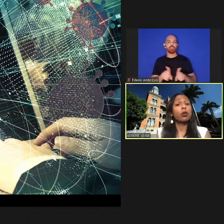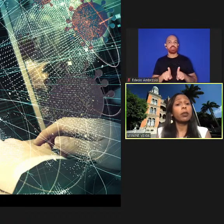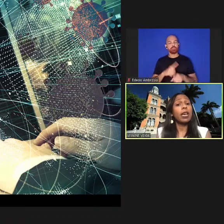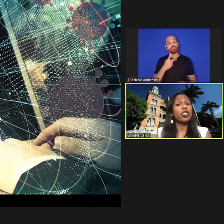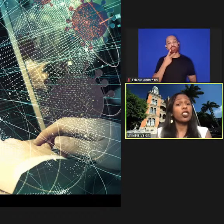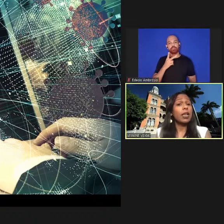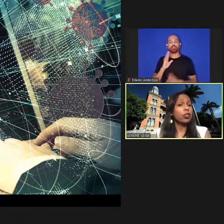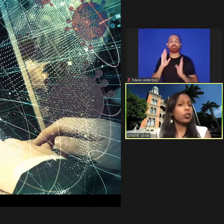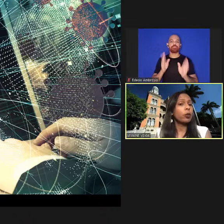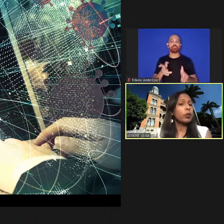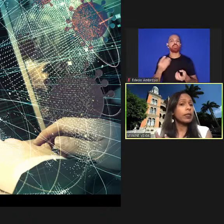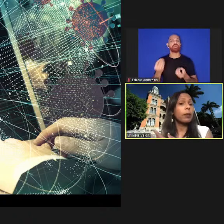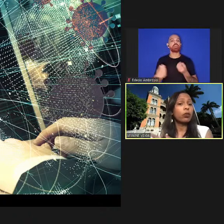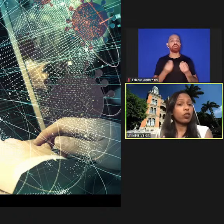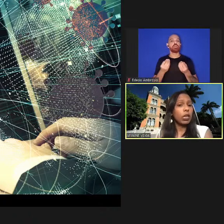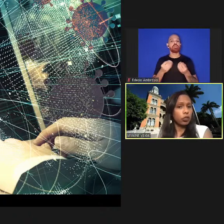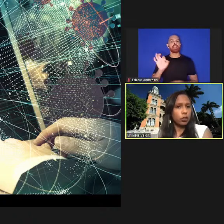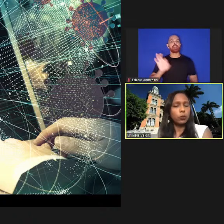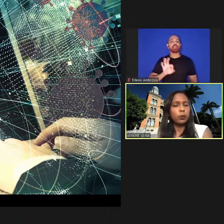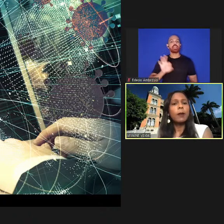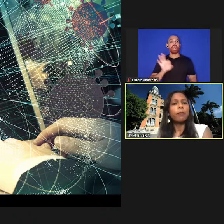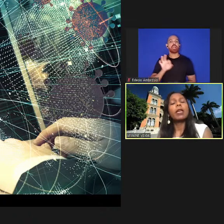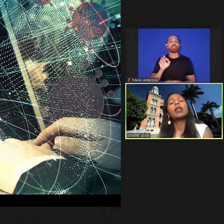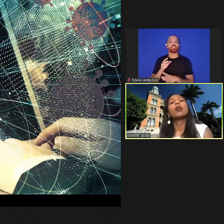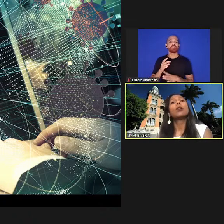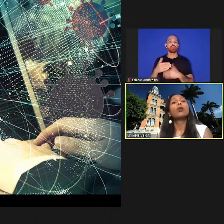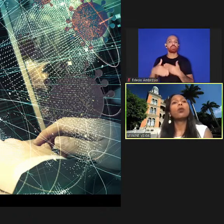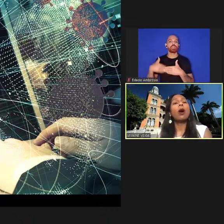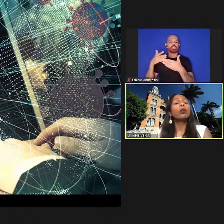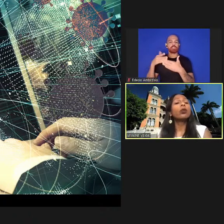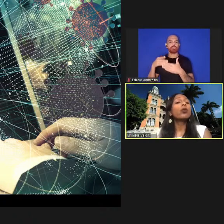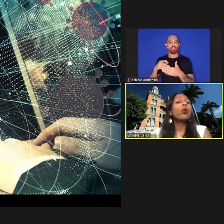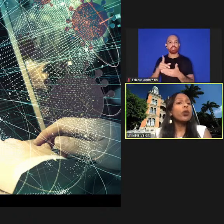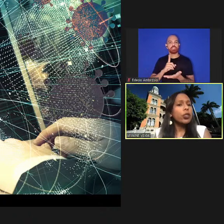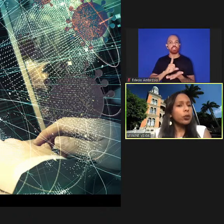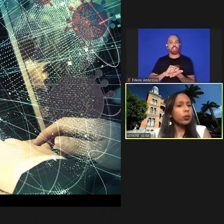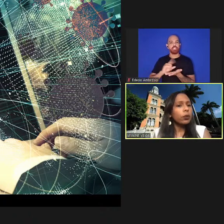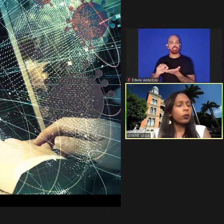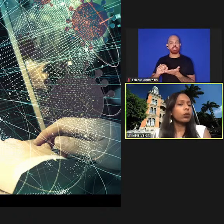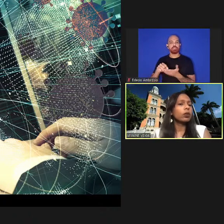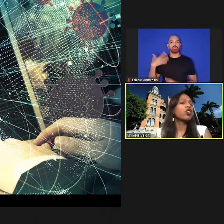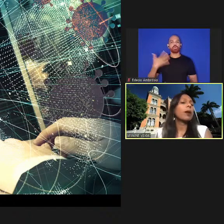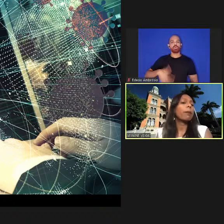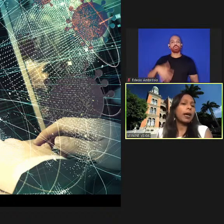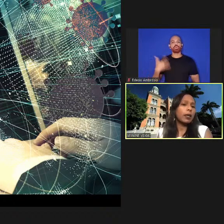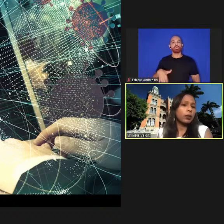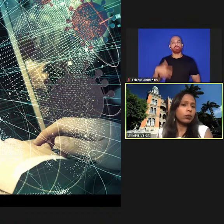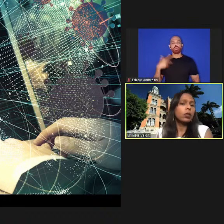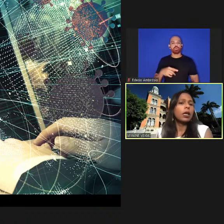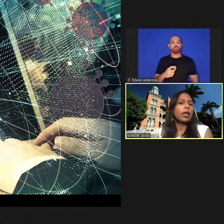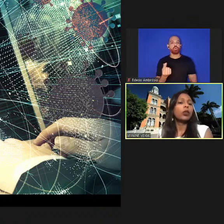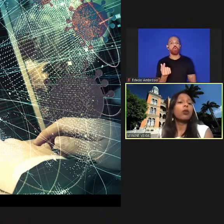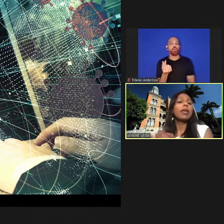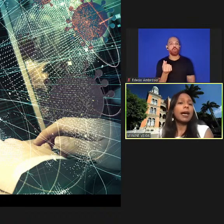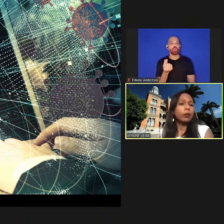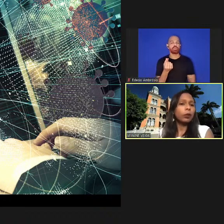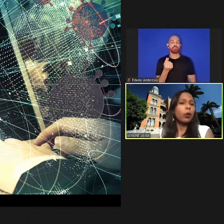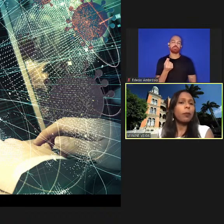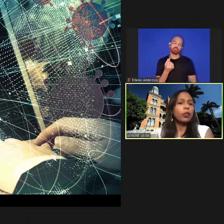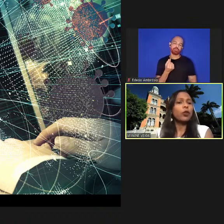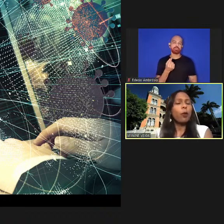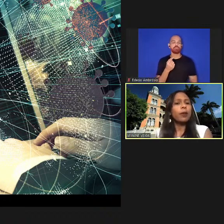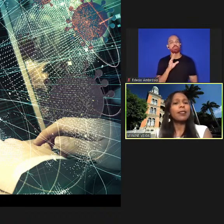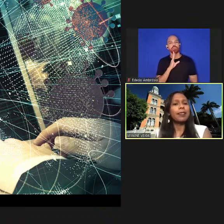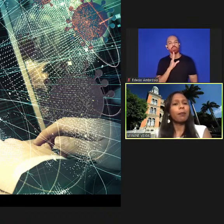isso sobre as taxas de processamento de artigo o alto custo do chamado nomeado